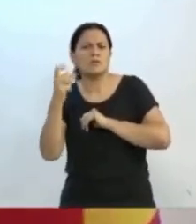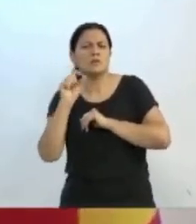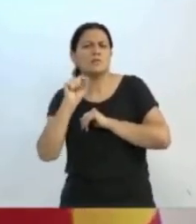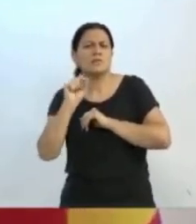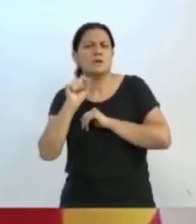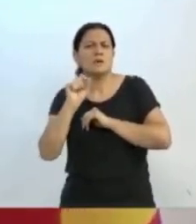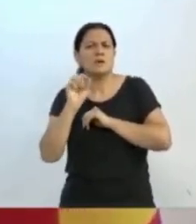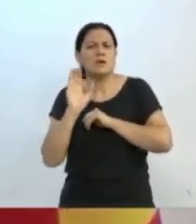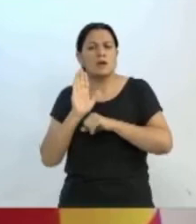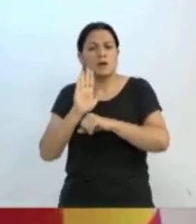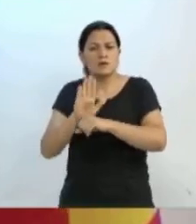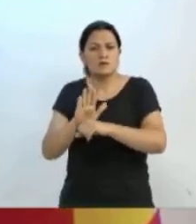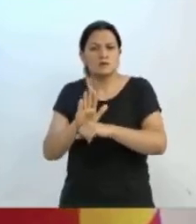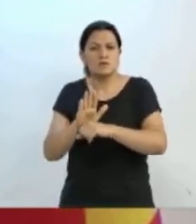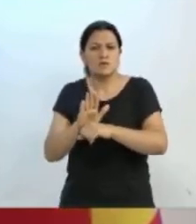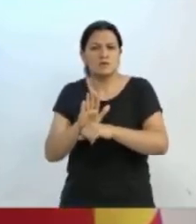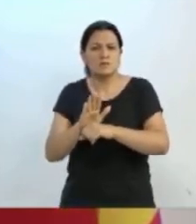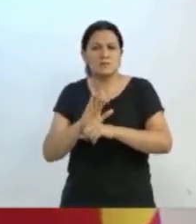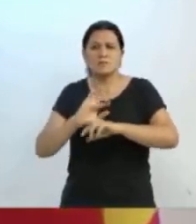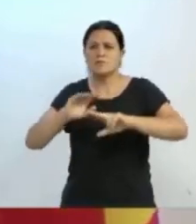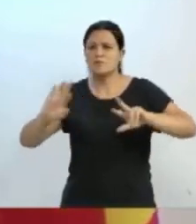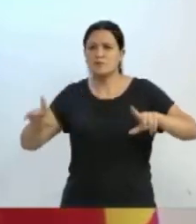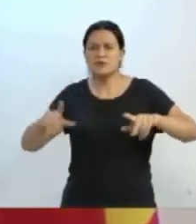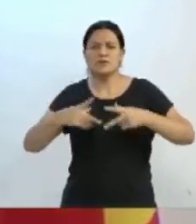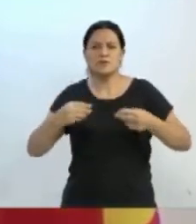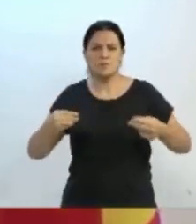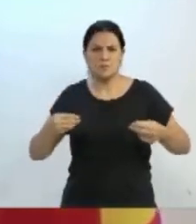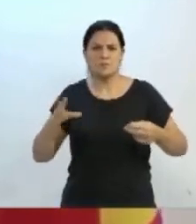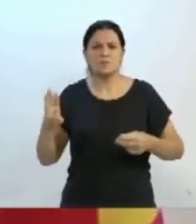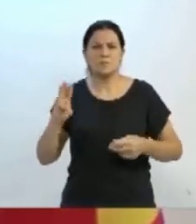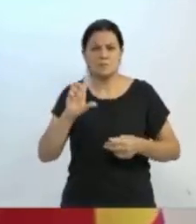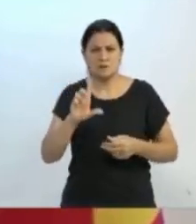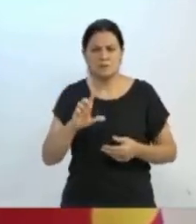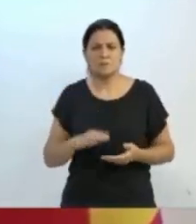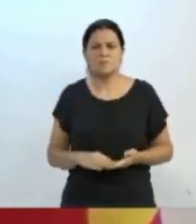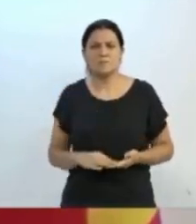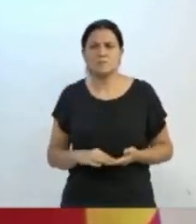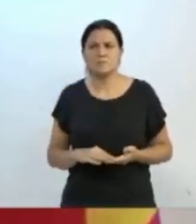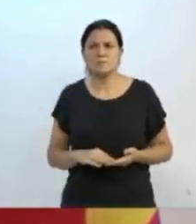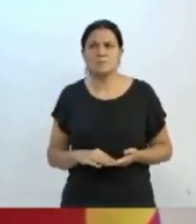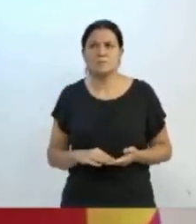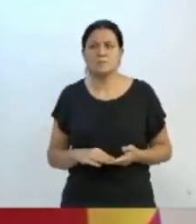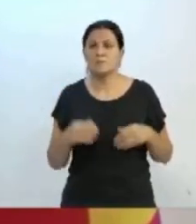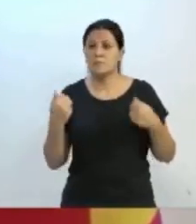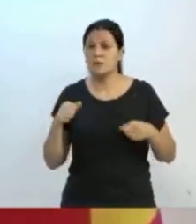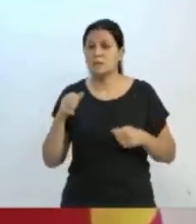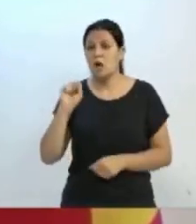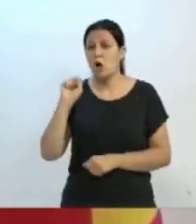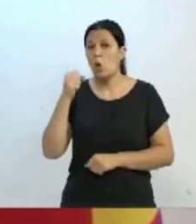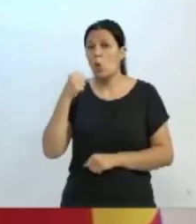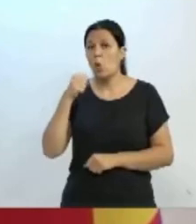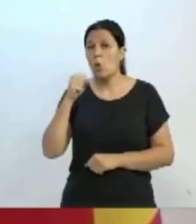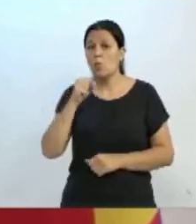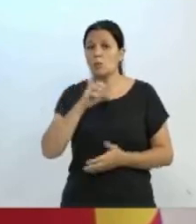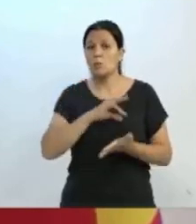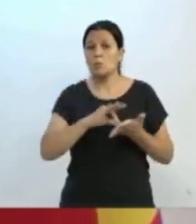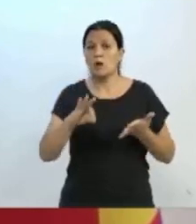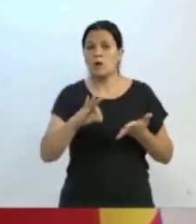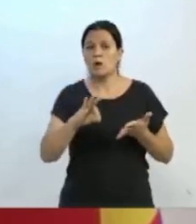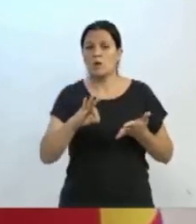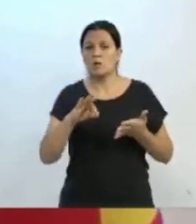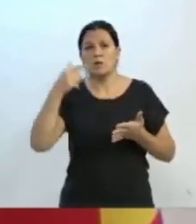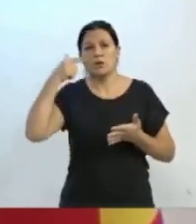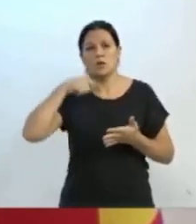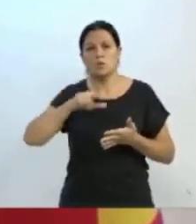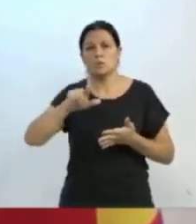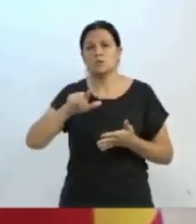obrigações. Está aqui previsto, e eu já estou justificando, precisam de oito assinaturas para poder dar sequência. Isso